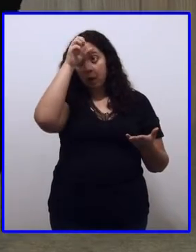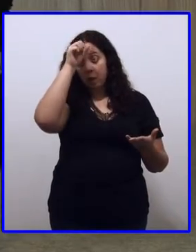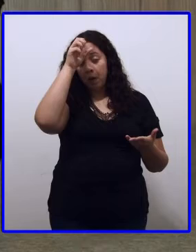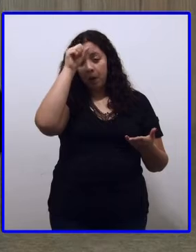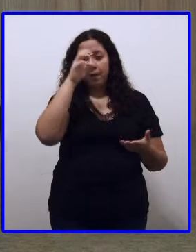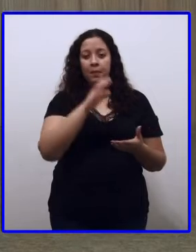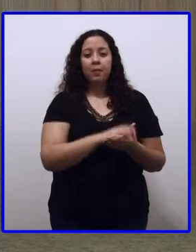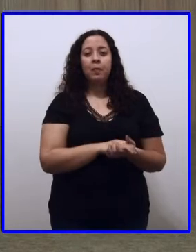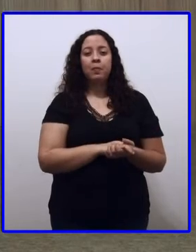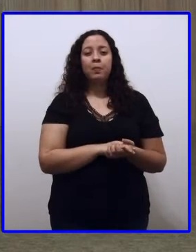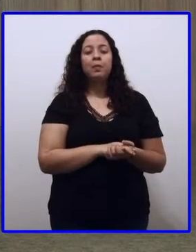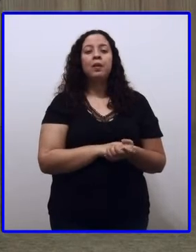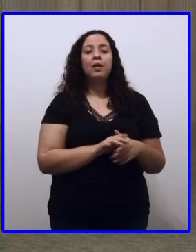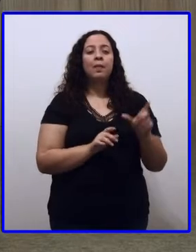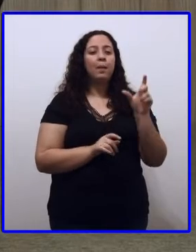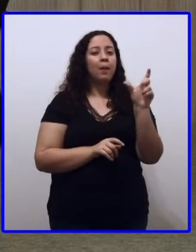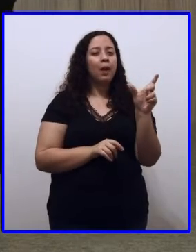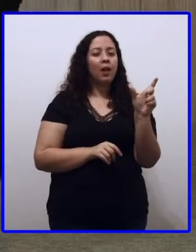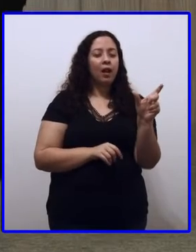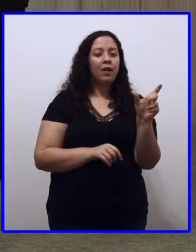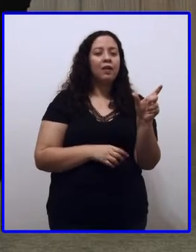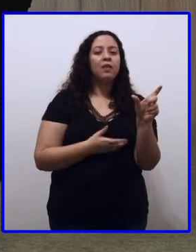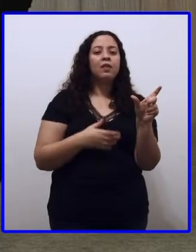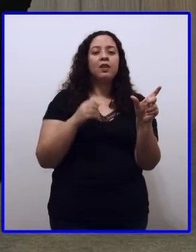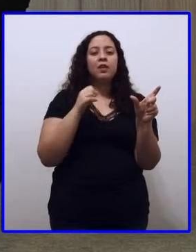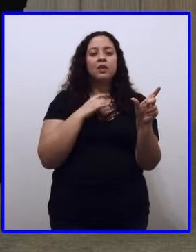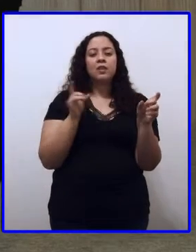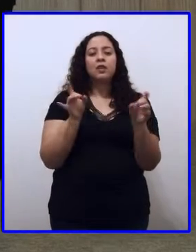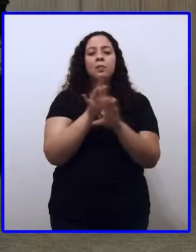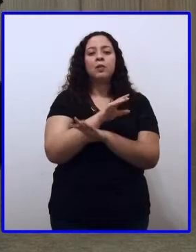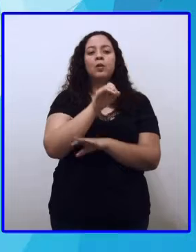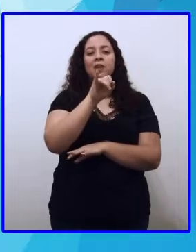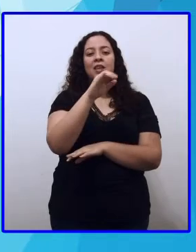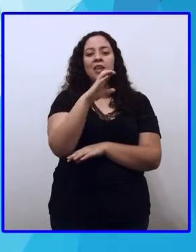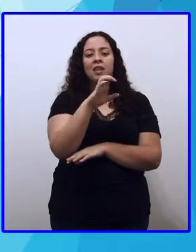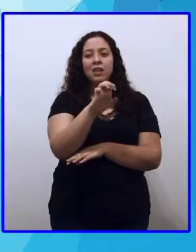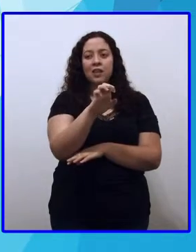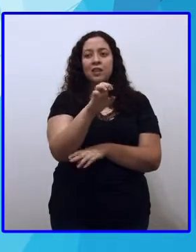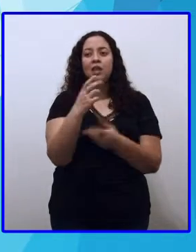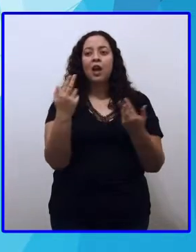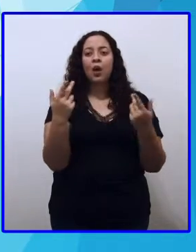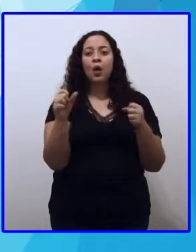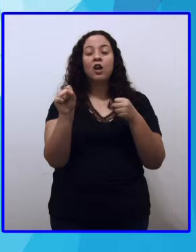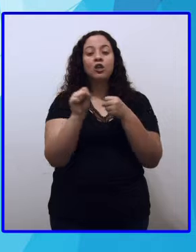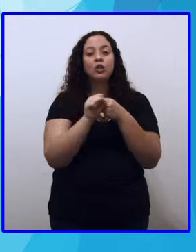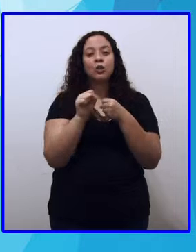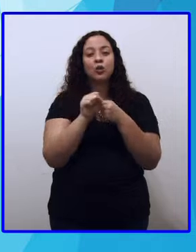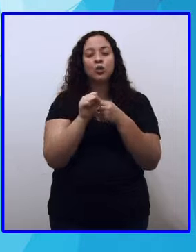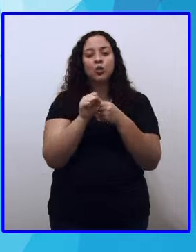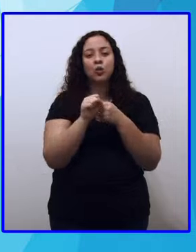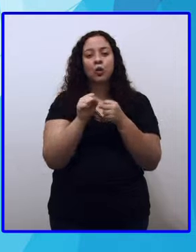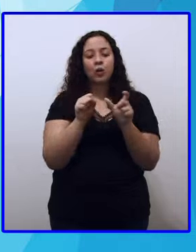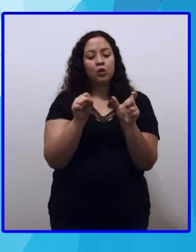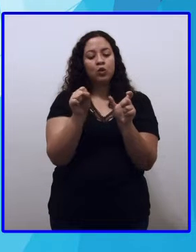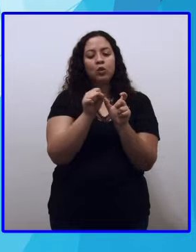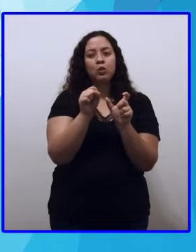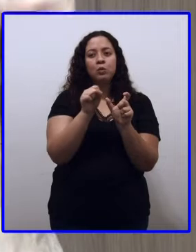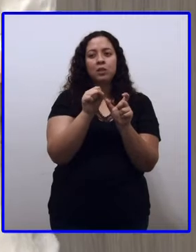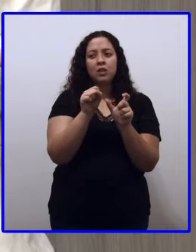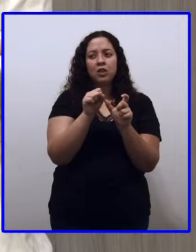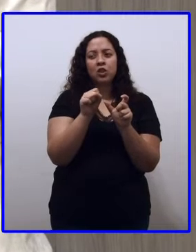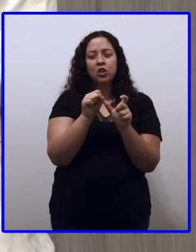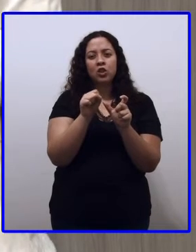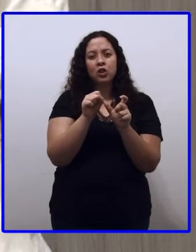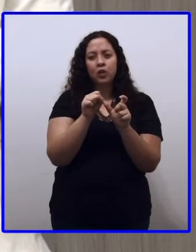palavras terminadas em isso, elas são substantivo. Ou seja, elas dão nome a algo. O que é